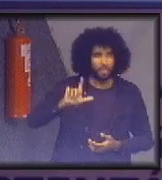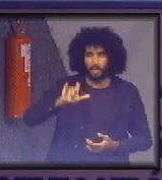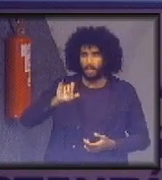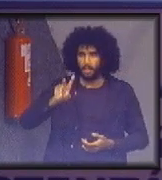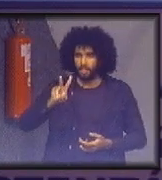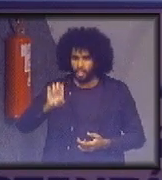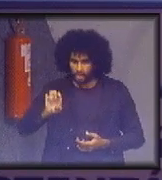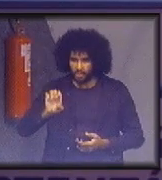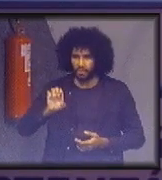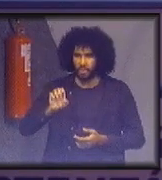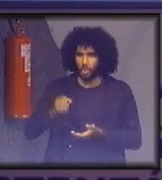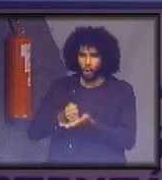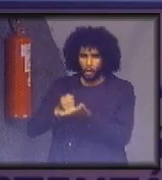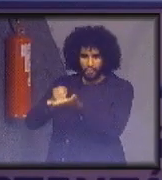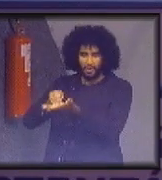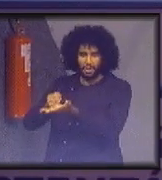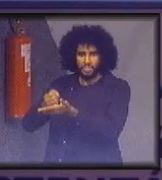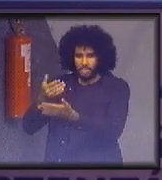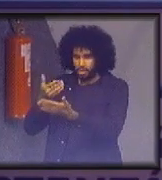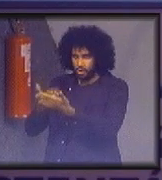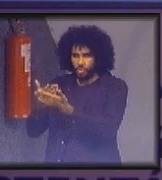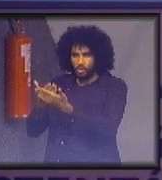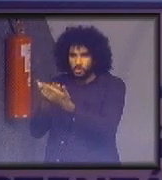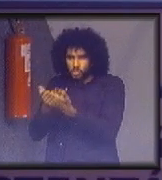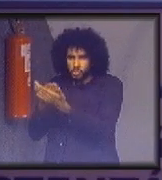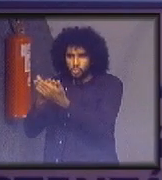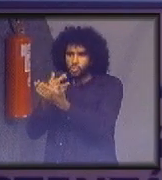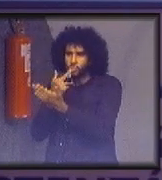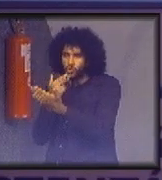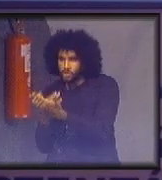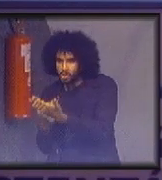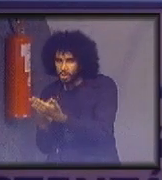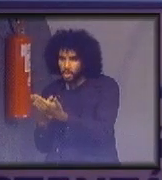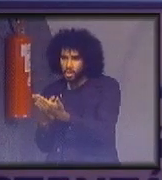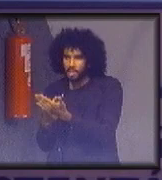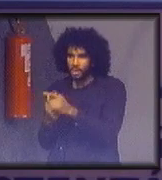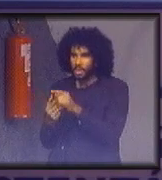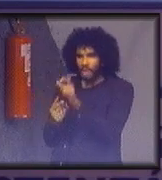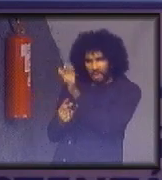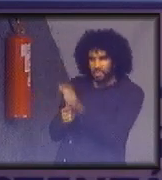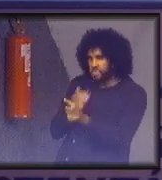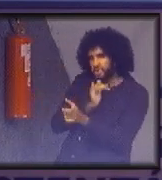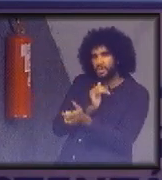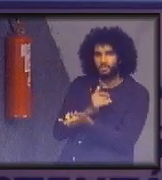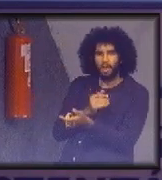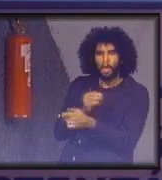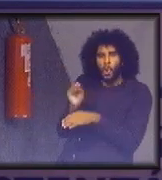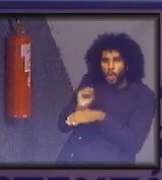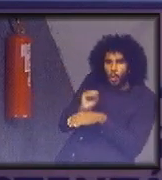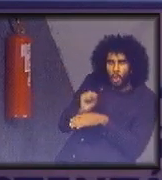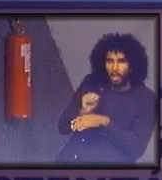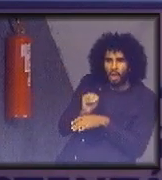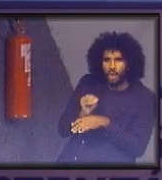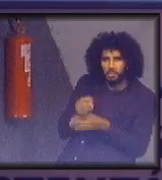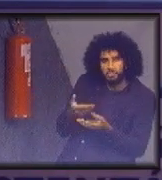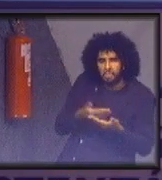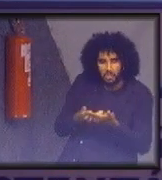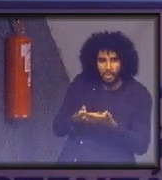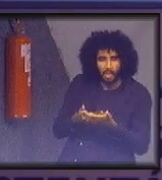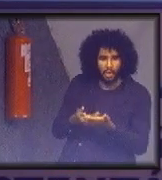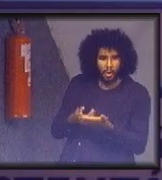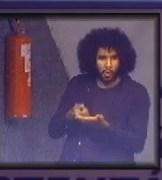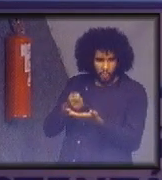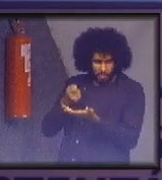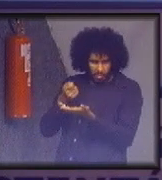e a pessoa te oferece em troca cuidar do seu bebê, por exemplo. o preço dos serviços são